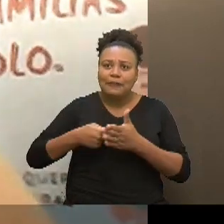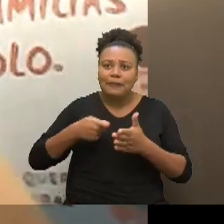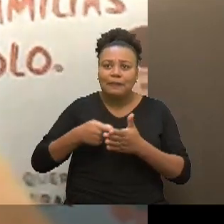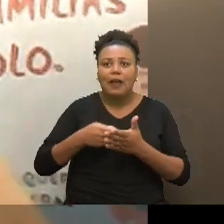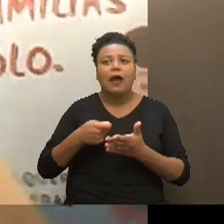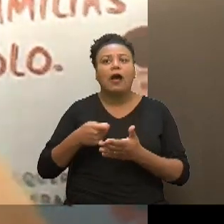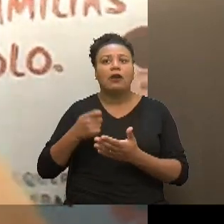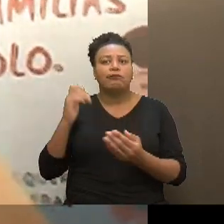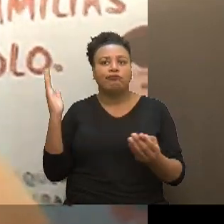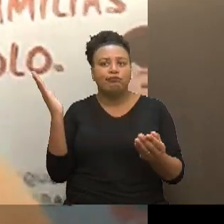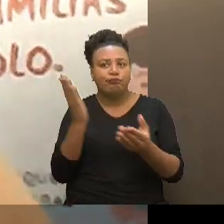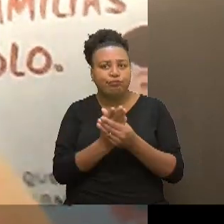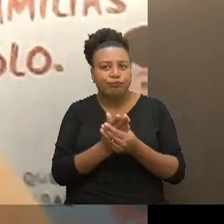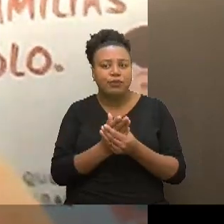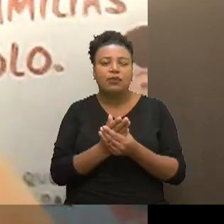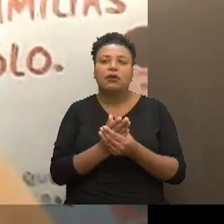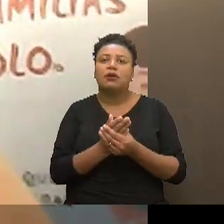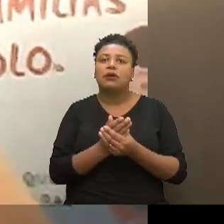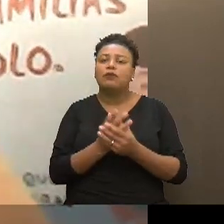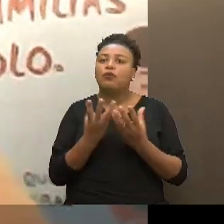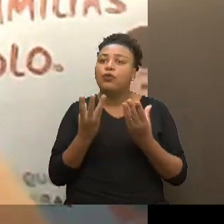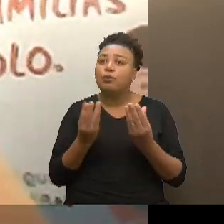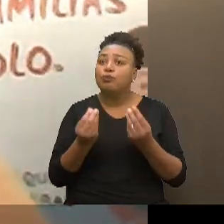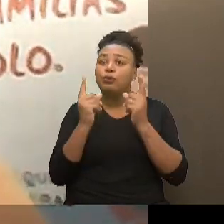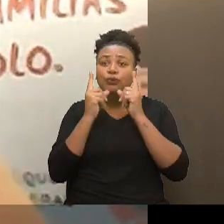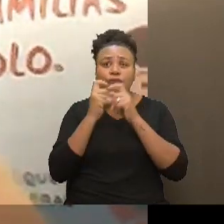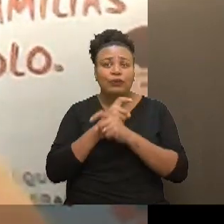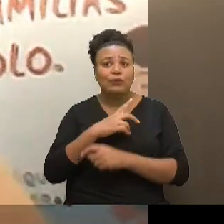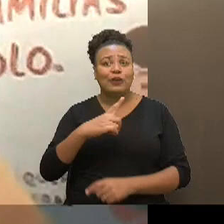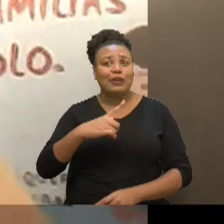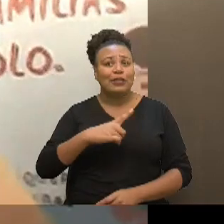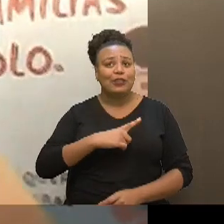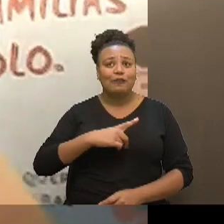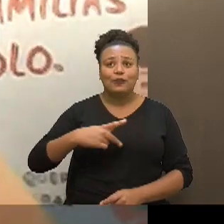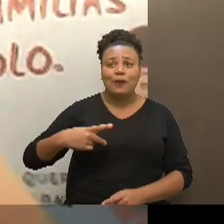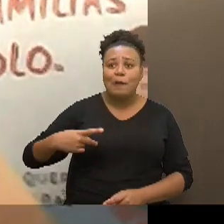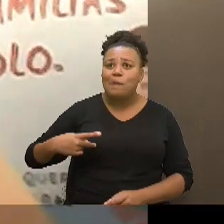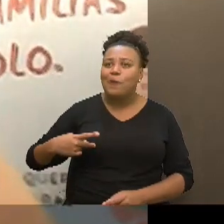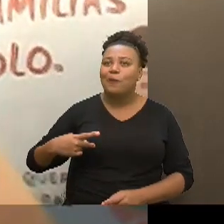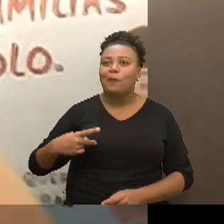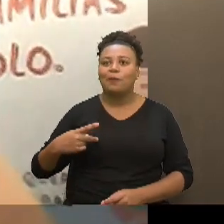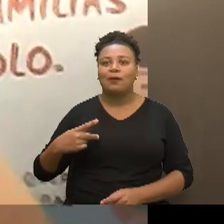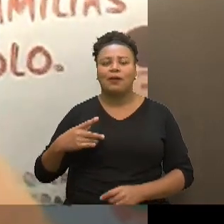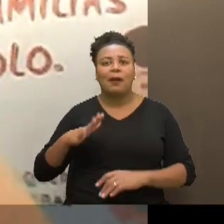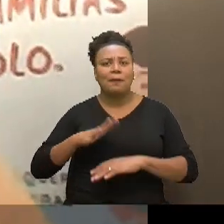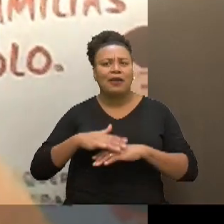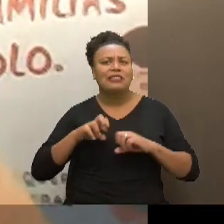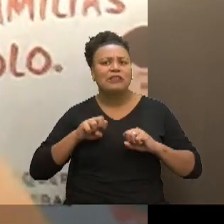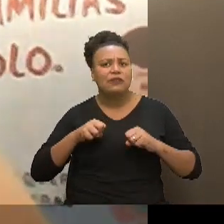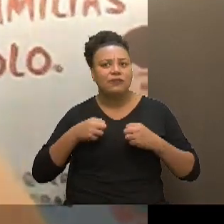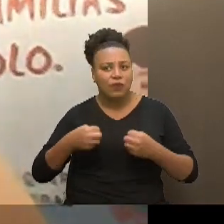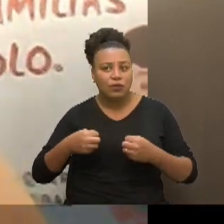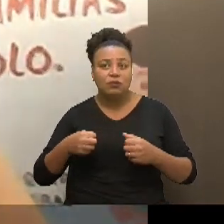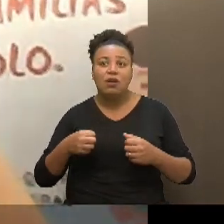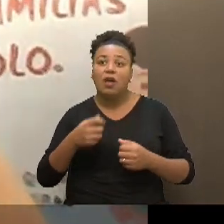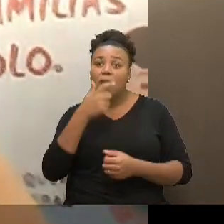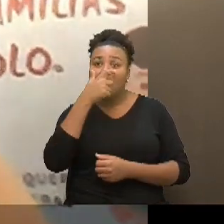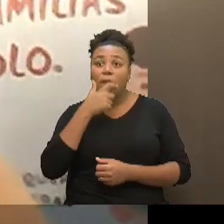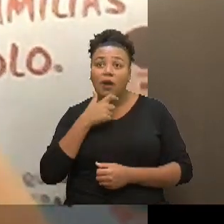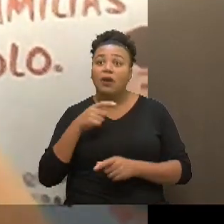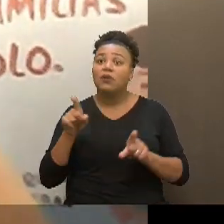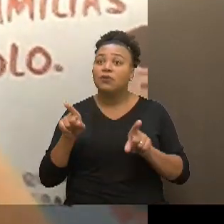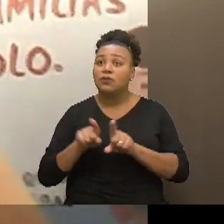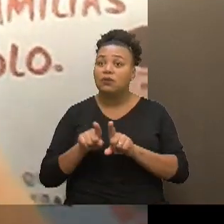acessar a justiça né foi bem difícil defensoria pública por mais esforço que fizesse eu acho que